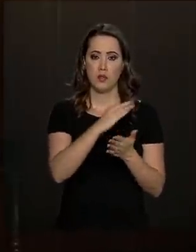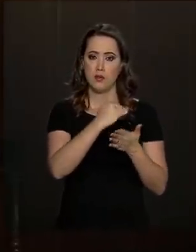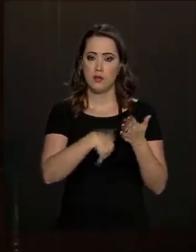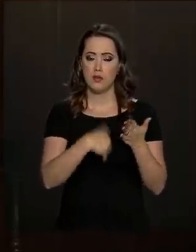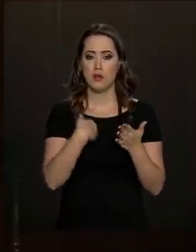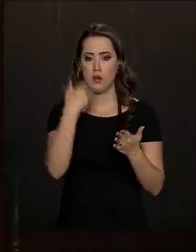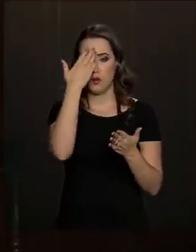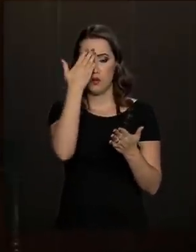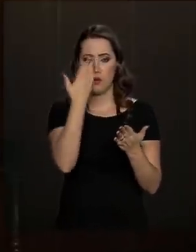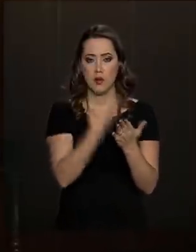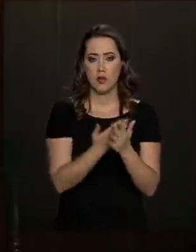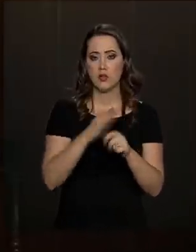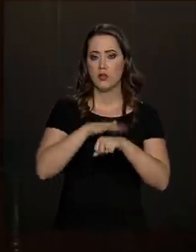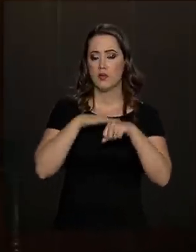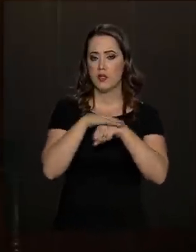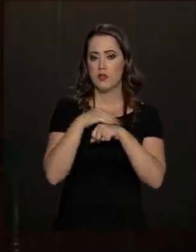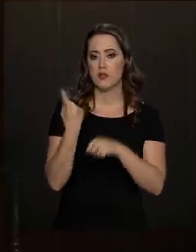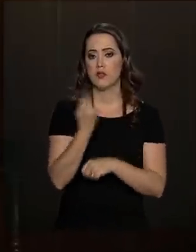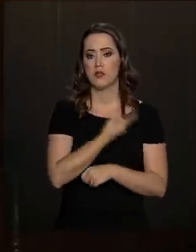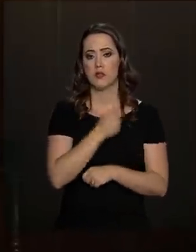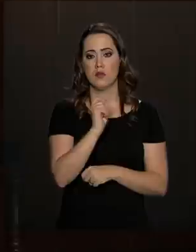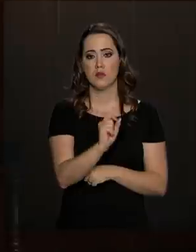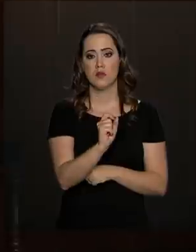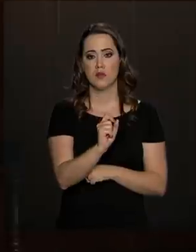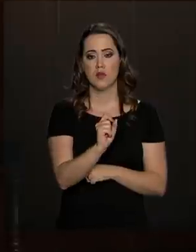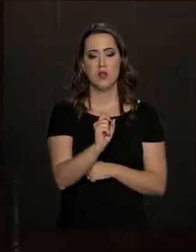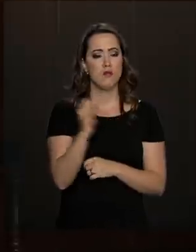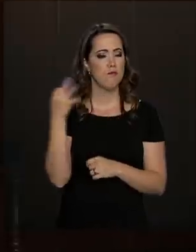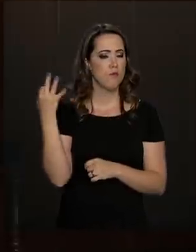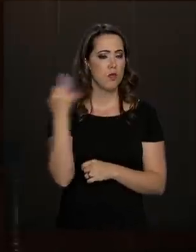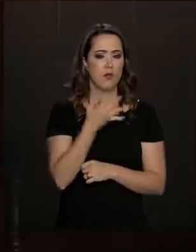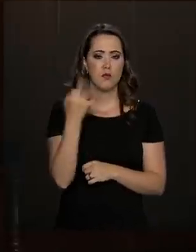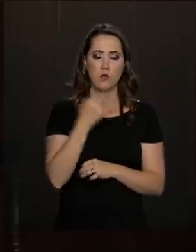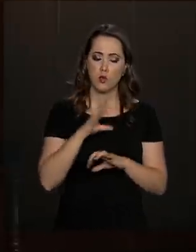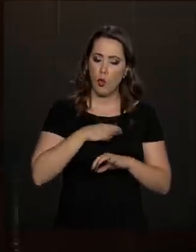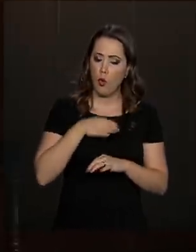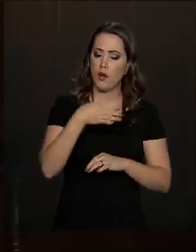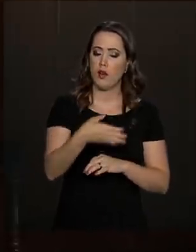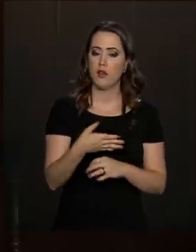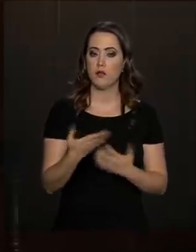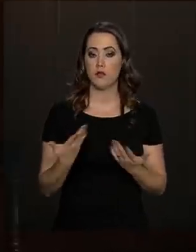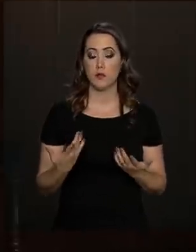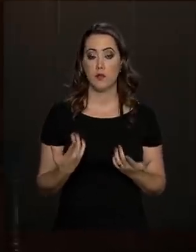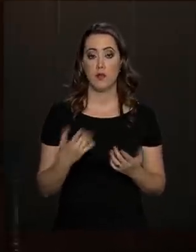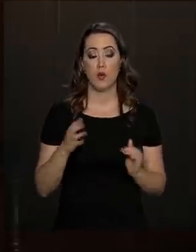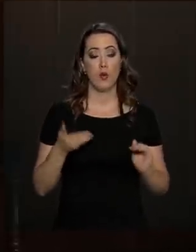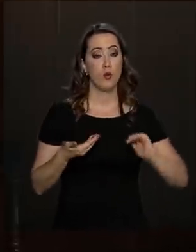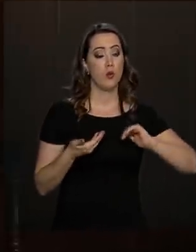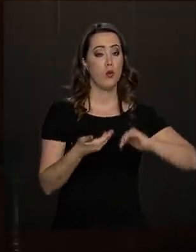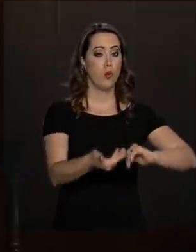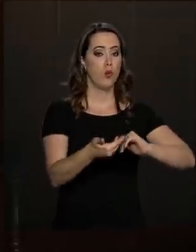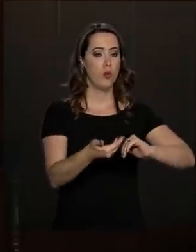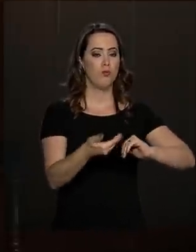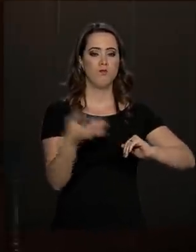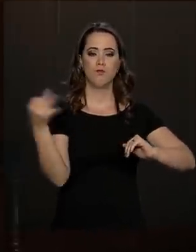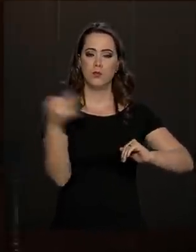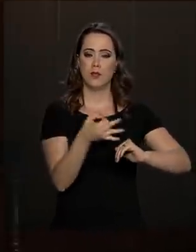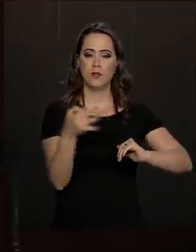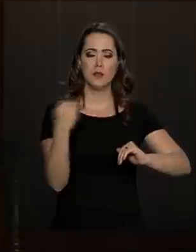as primeiras conversas nossas, foram extraordinariamente encorajadoras. O Congresso parece